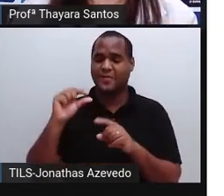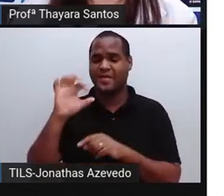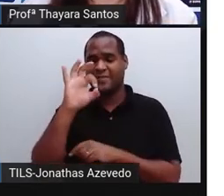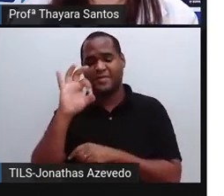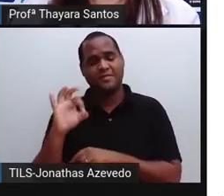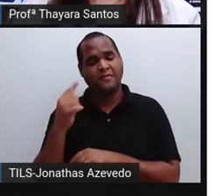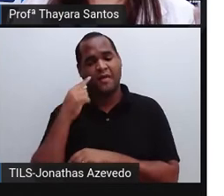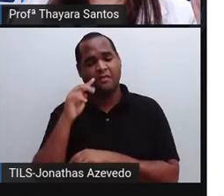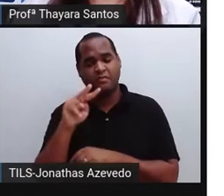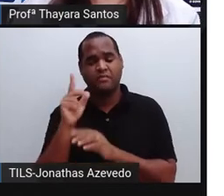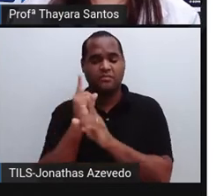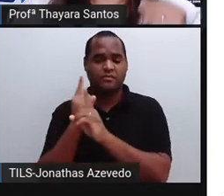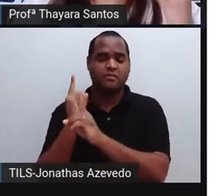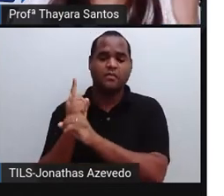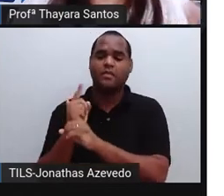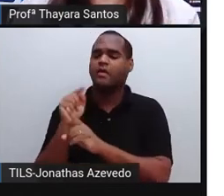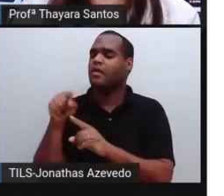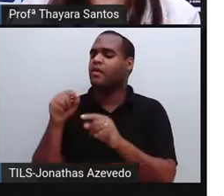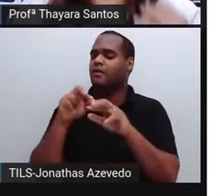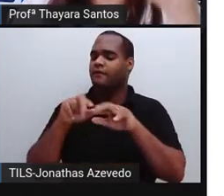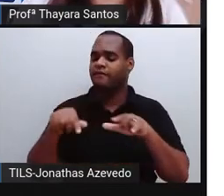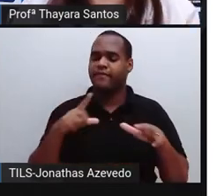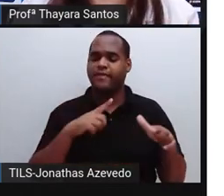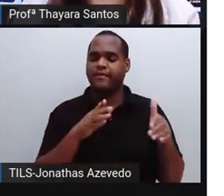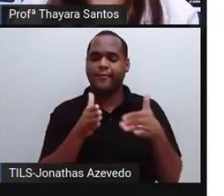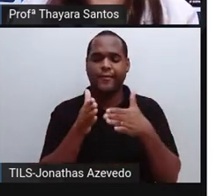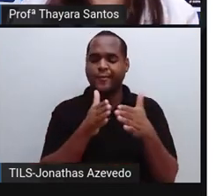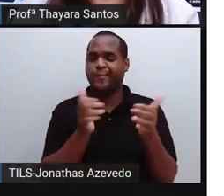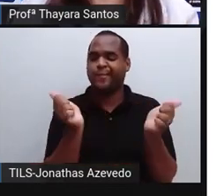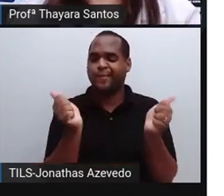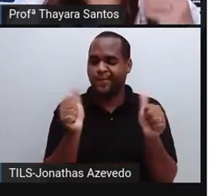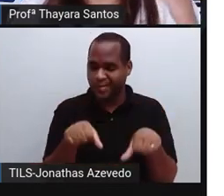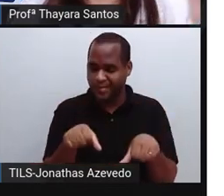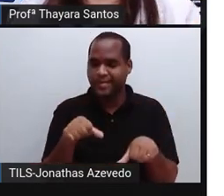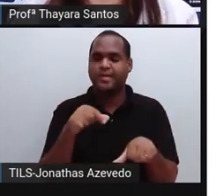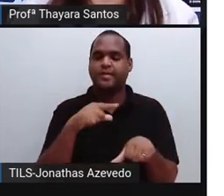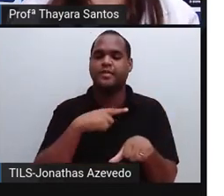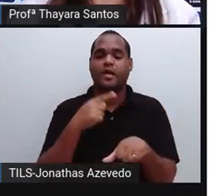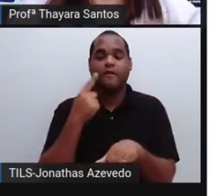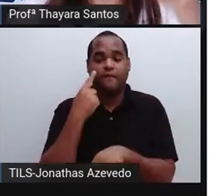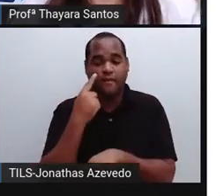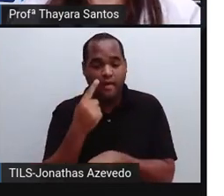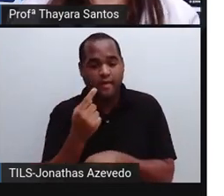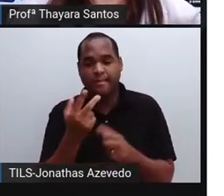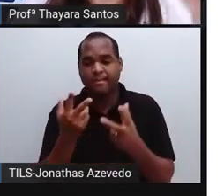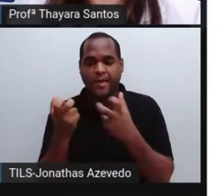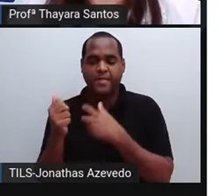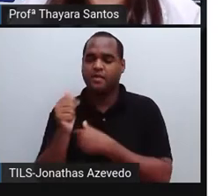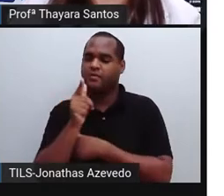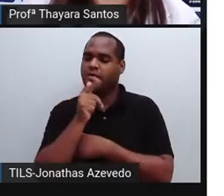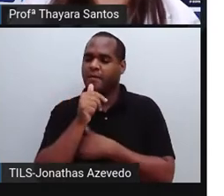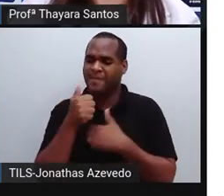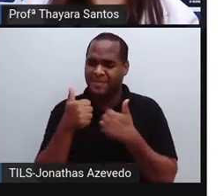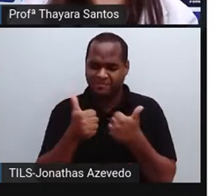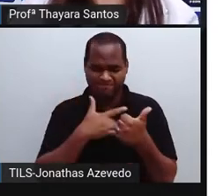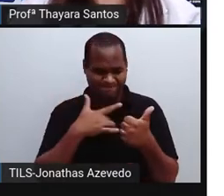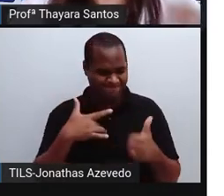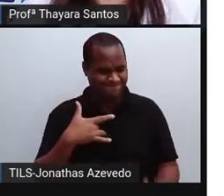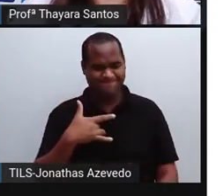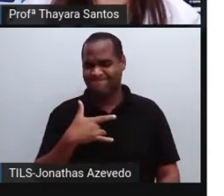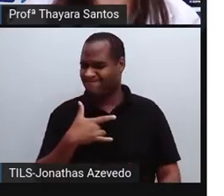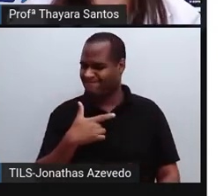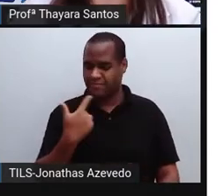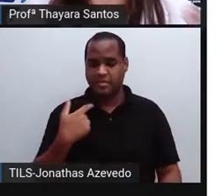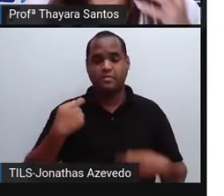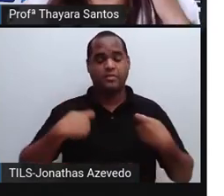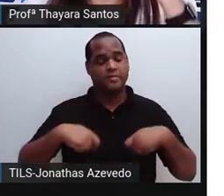a gente está vendo aí. Porque a sabe que a maioria dos rios hoje estão contaminados. A gente não tem água tratada, potável nesses lugares. Elas